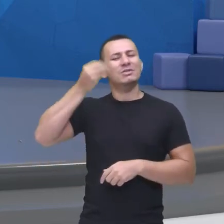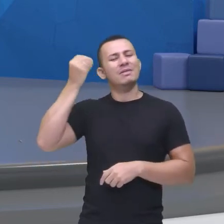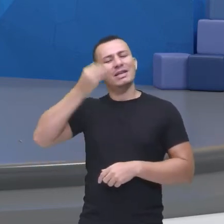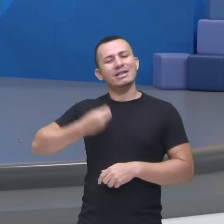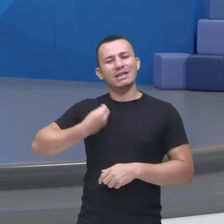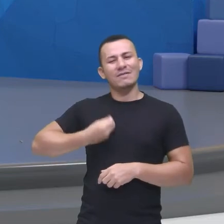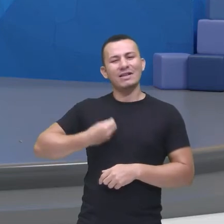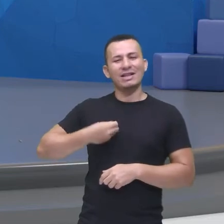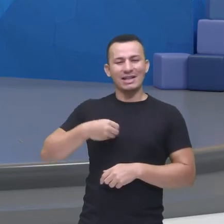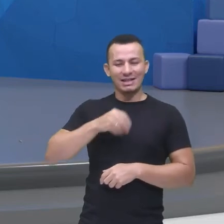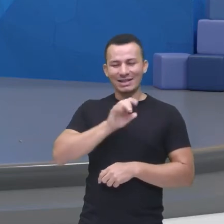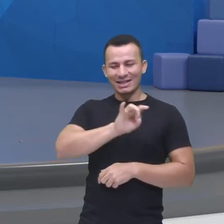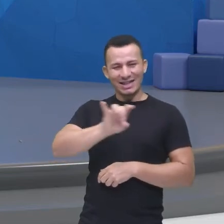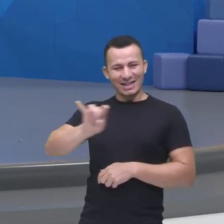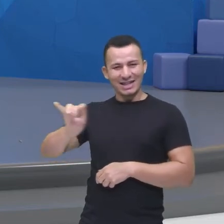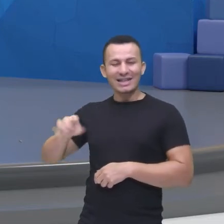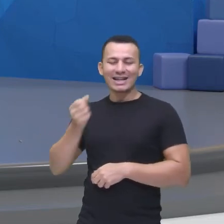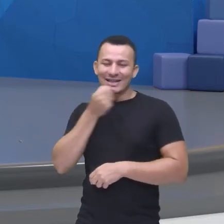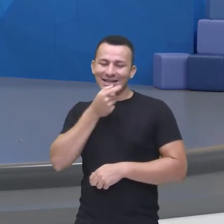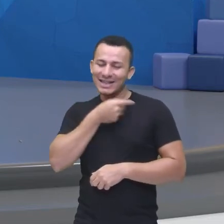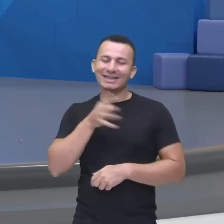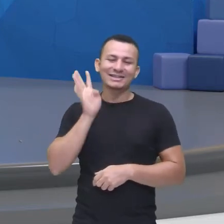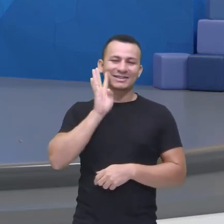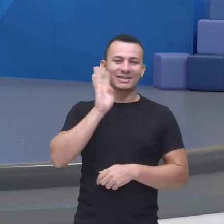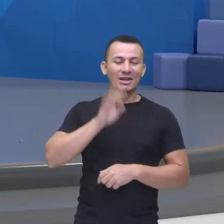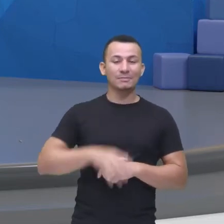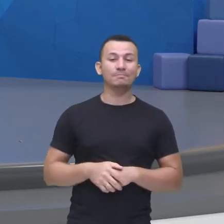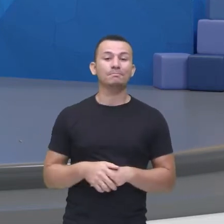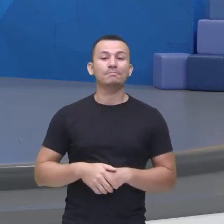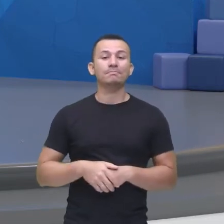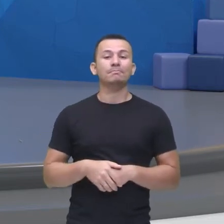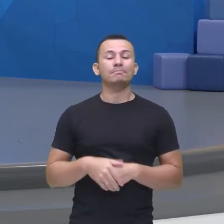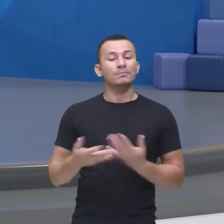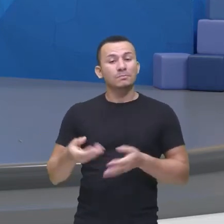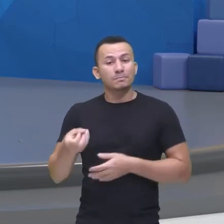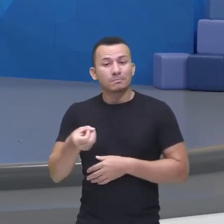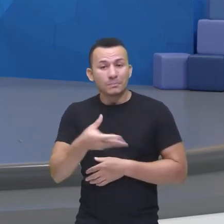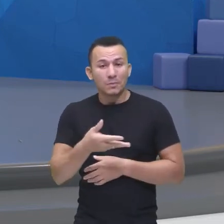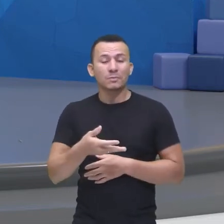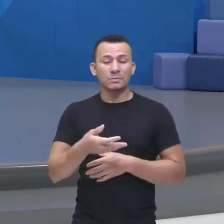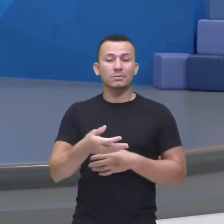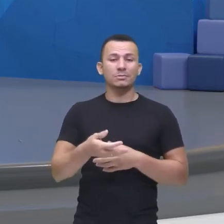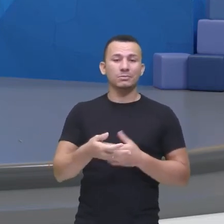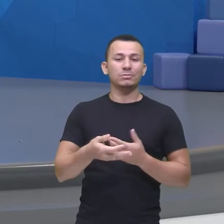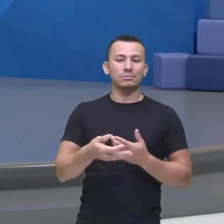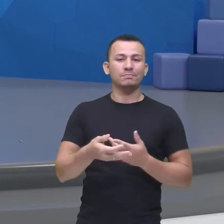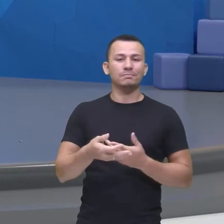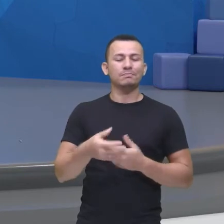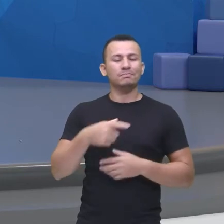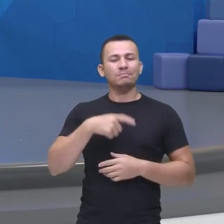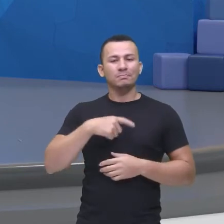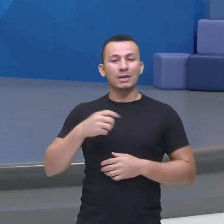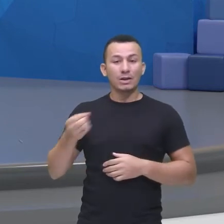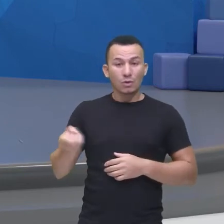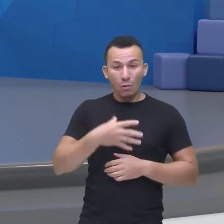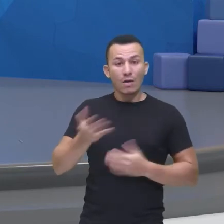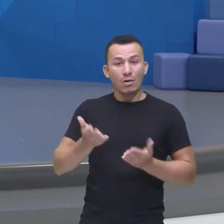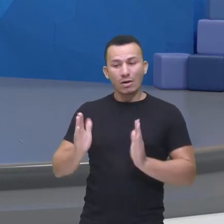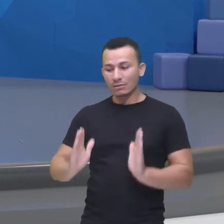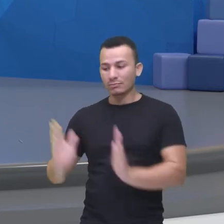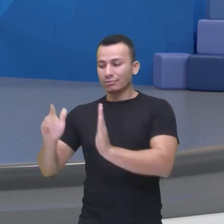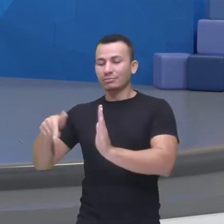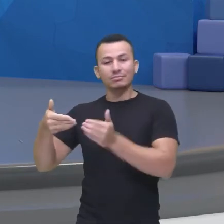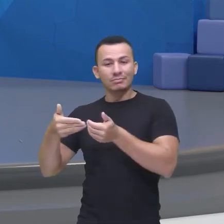bem reverente, bem engraçada, também é bem legal, e que recentemente, né, teve ali, mais um episódio lançado pra